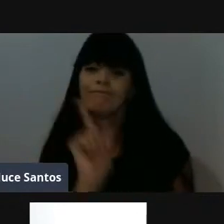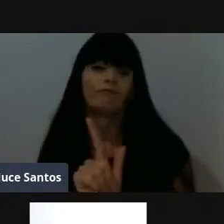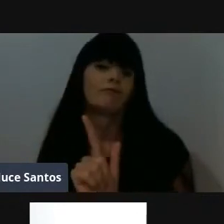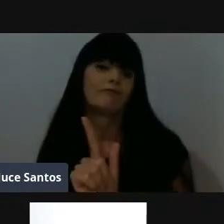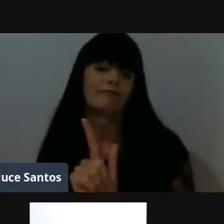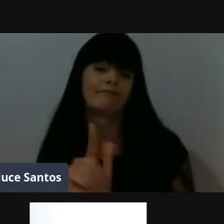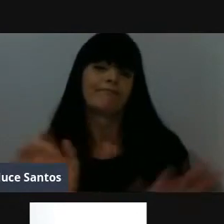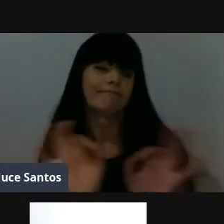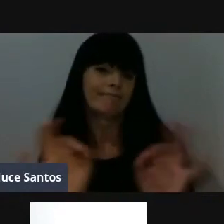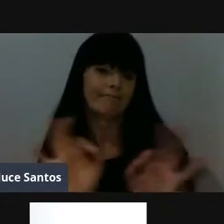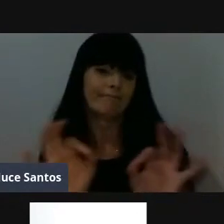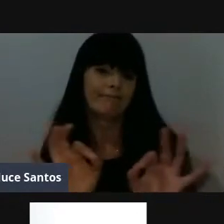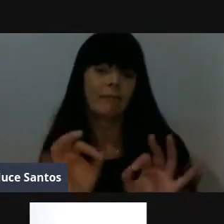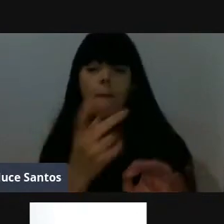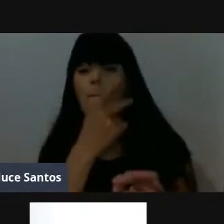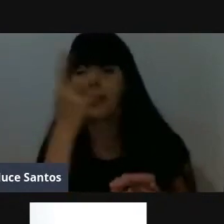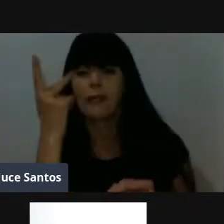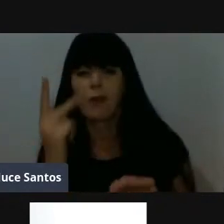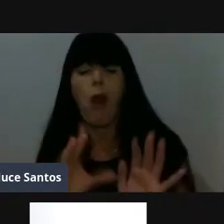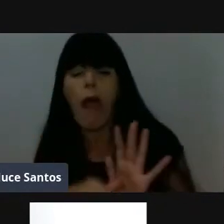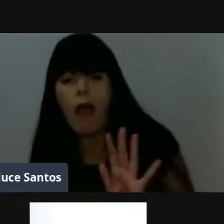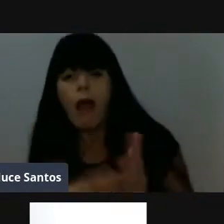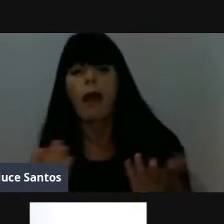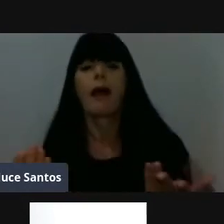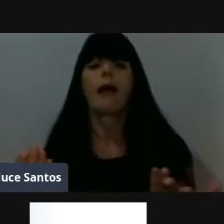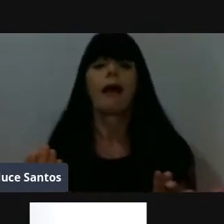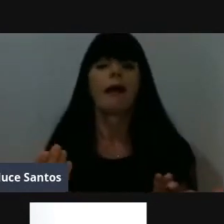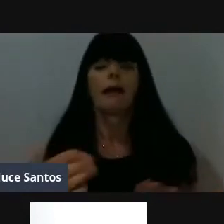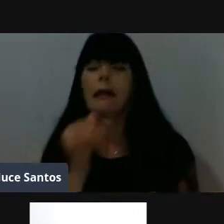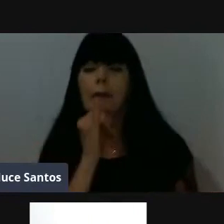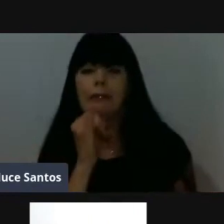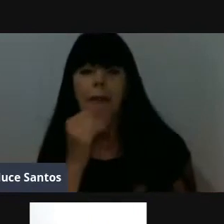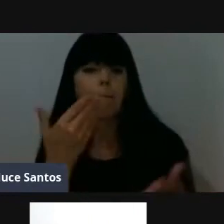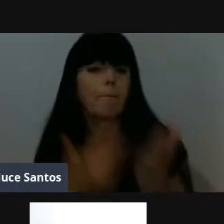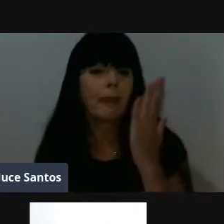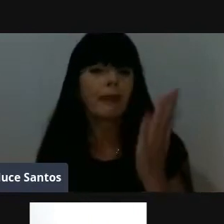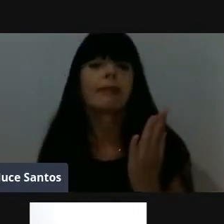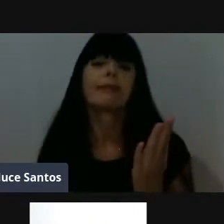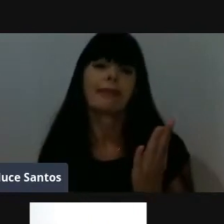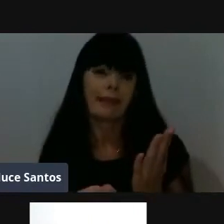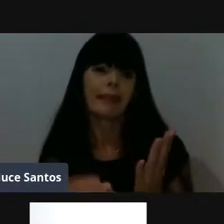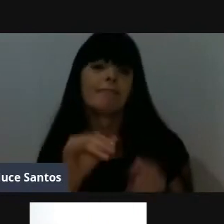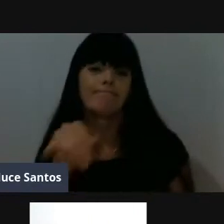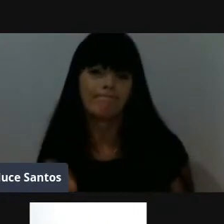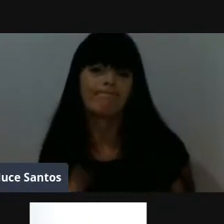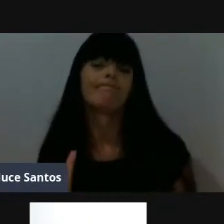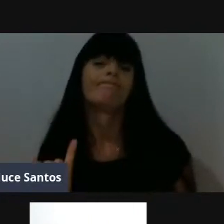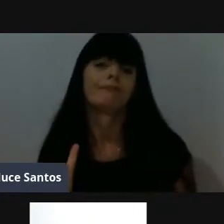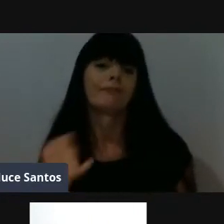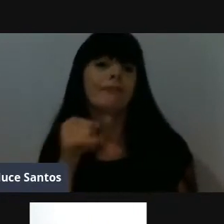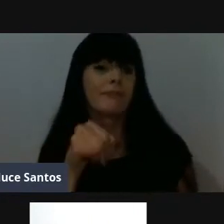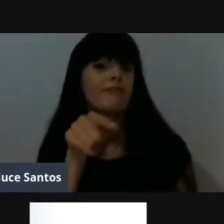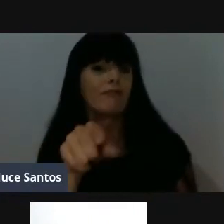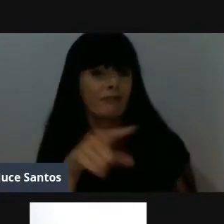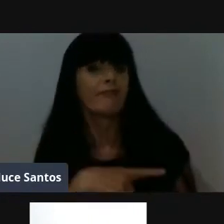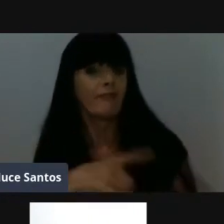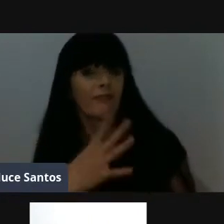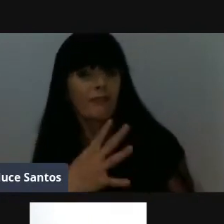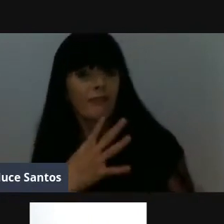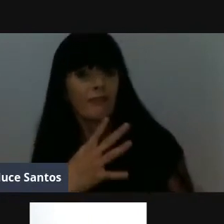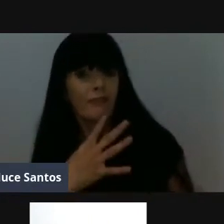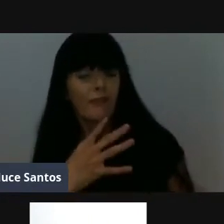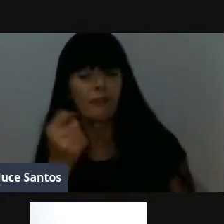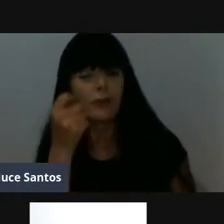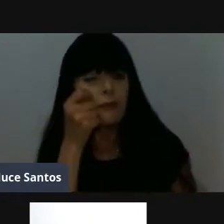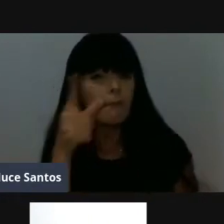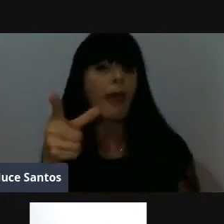você pode ser trapaceado, pode ser, enfim, em negócios, ou seja, sem o conhecimento você fica simplesmente perdido, né,